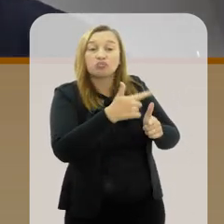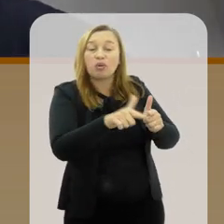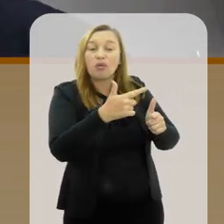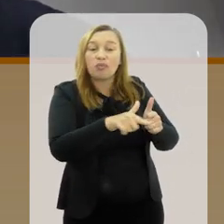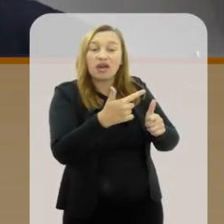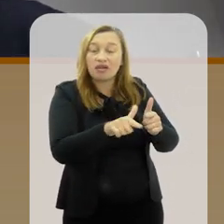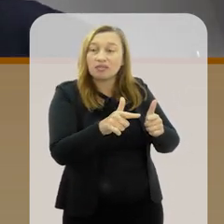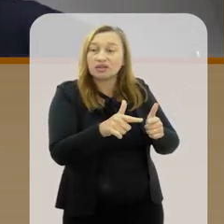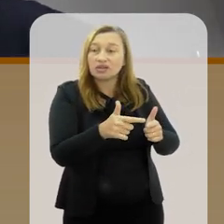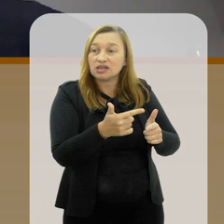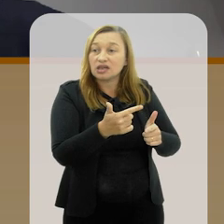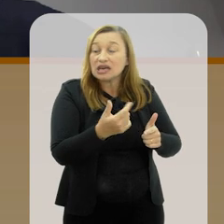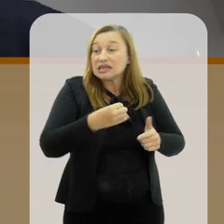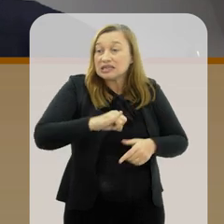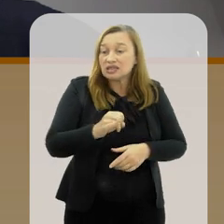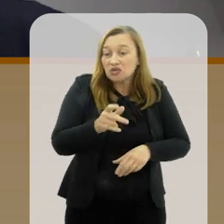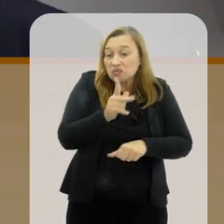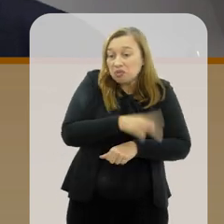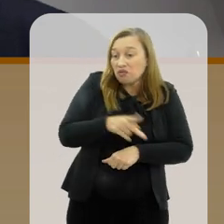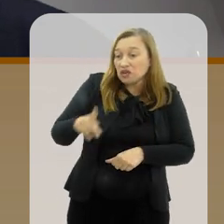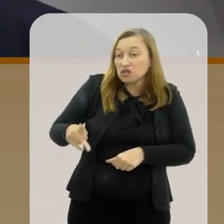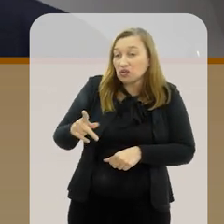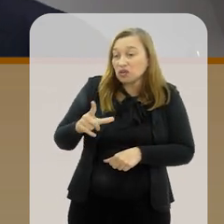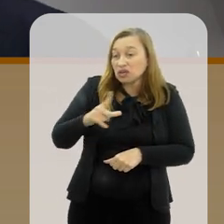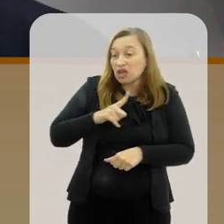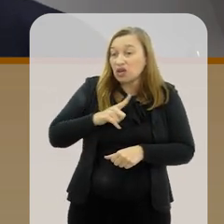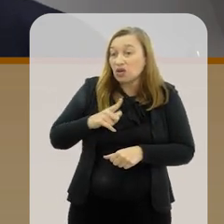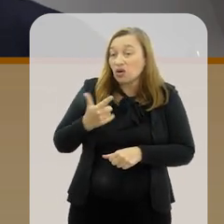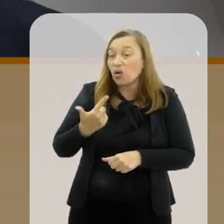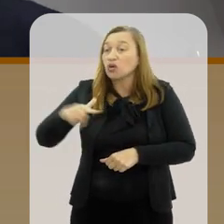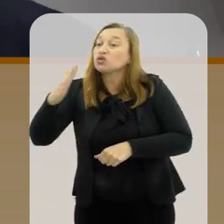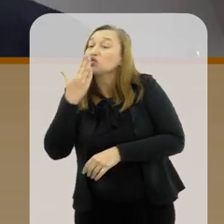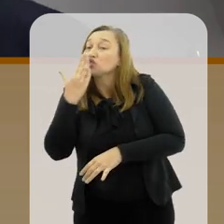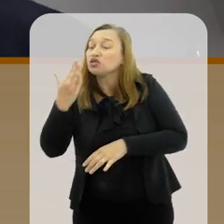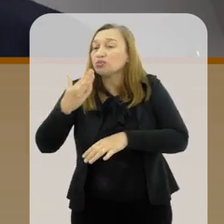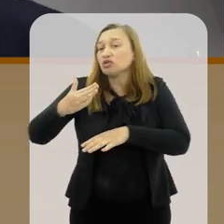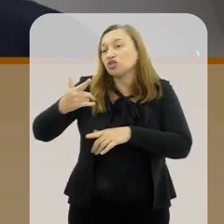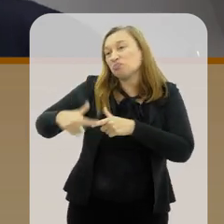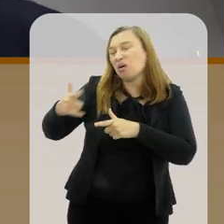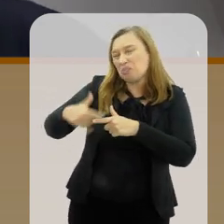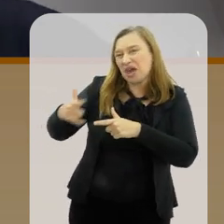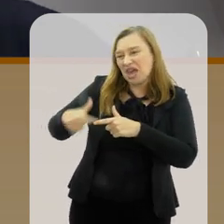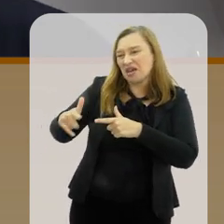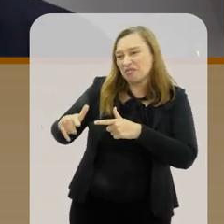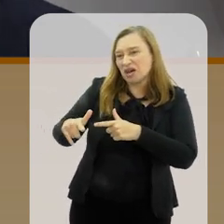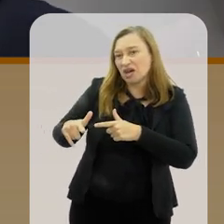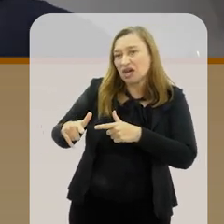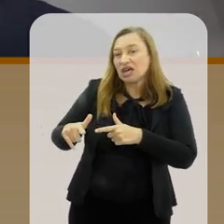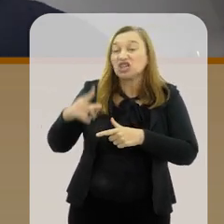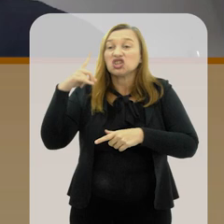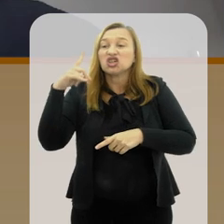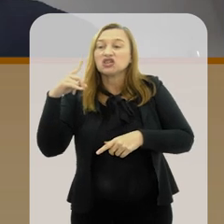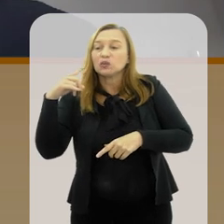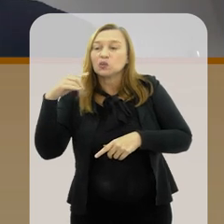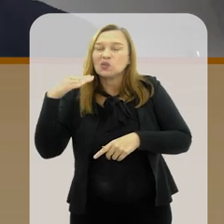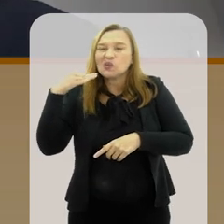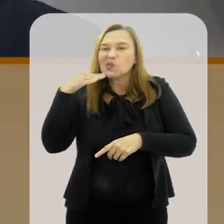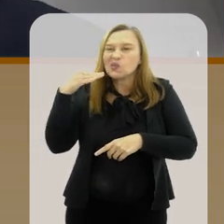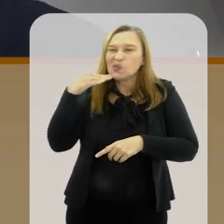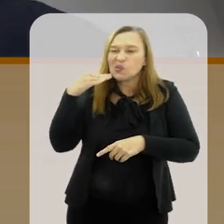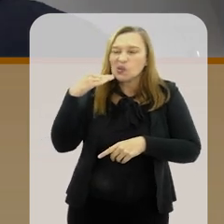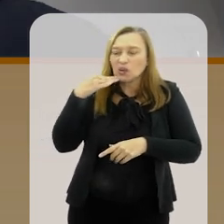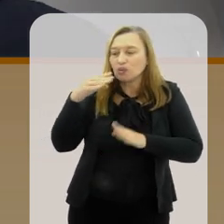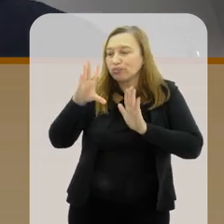problemas, se o professor não tá lidando com outros problemas na turma, etc. Se o pessoal nem aprendeu o que já tinha que ter aprendido